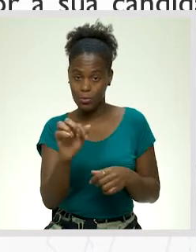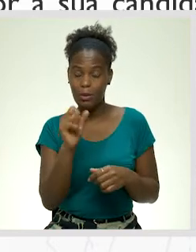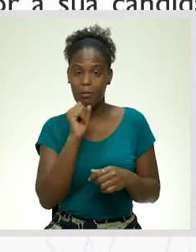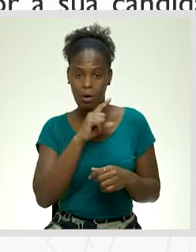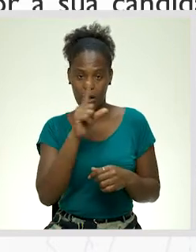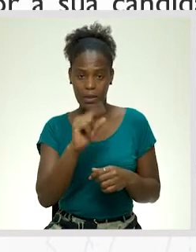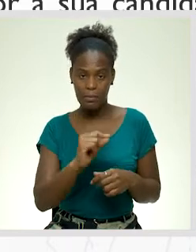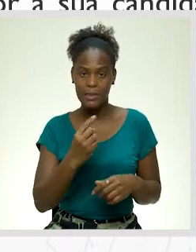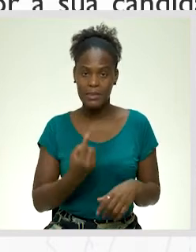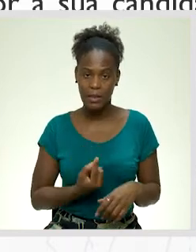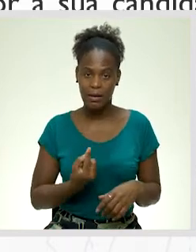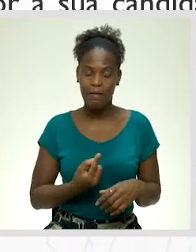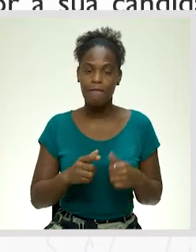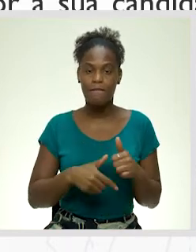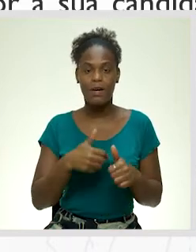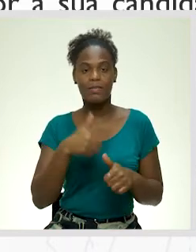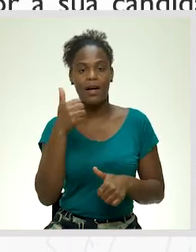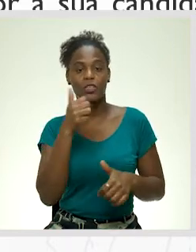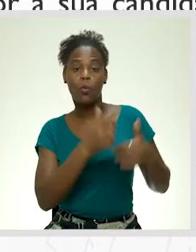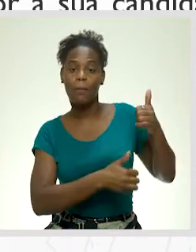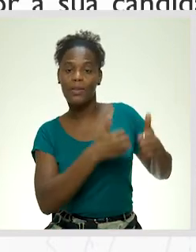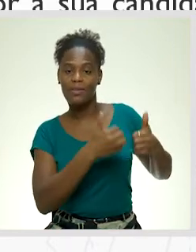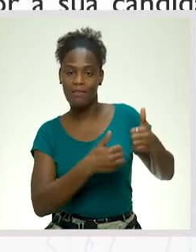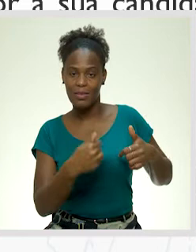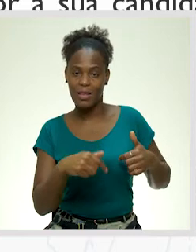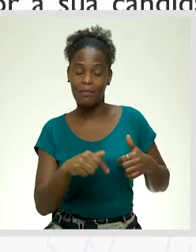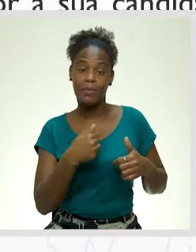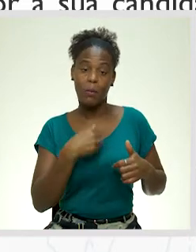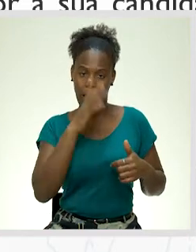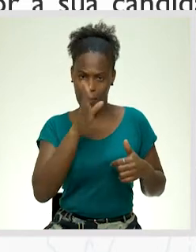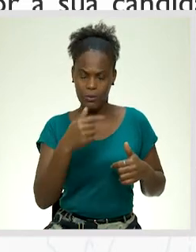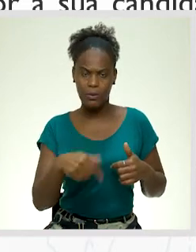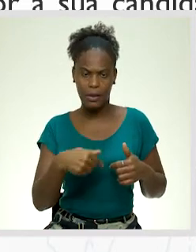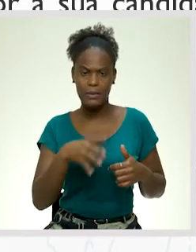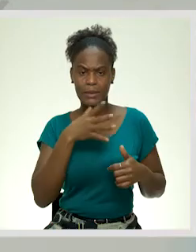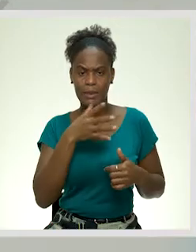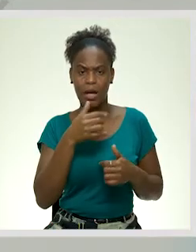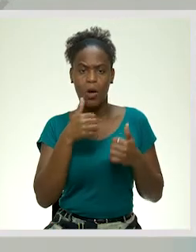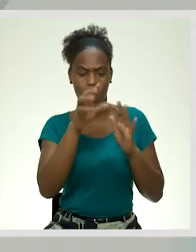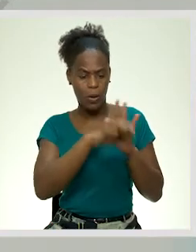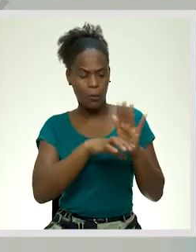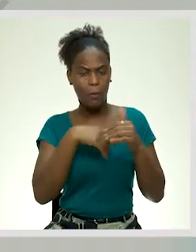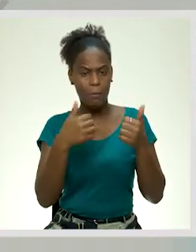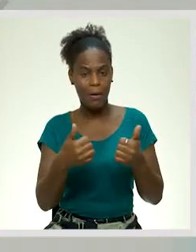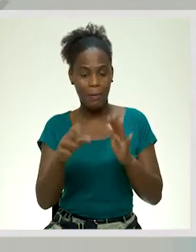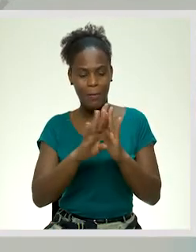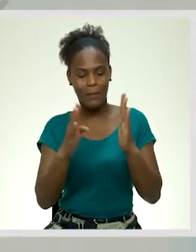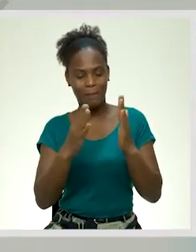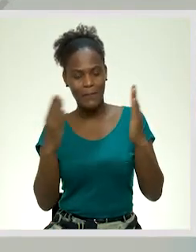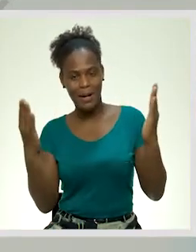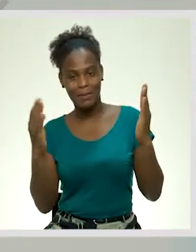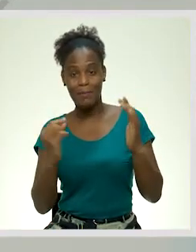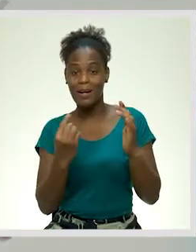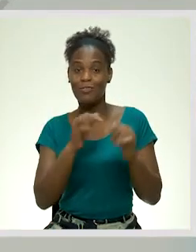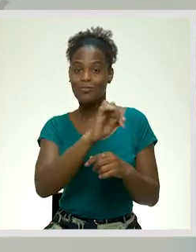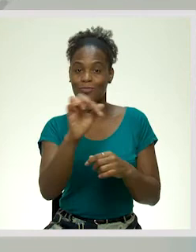pode-se tornar também uma vantagem competitiva. Eu costumo dizer que um bom currículo já é a porta aberta para que você